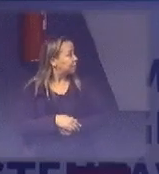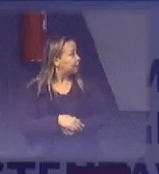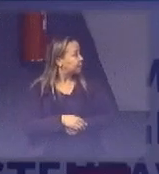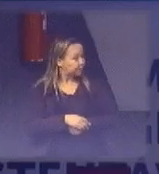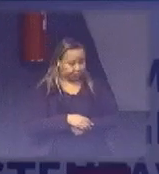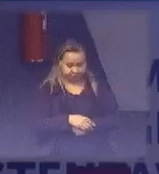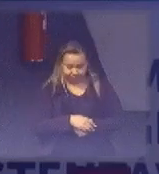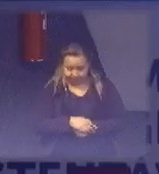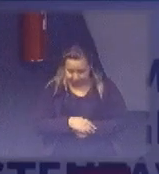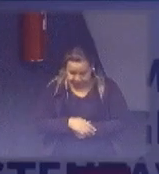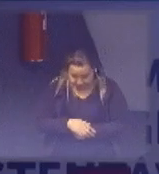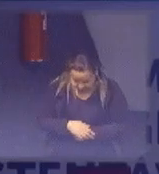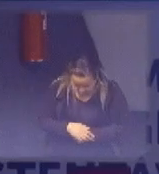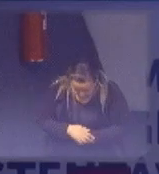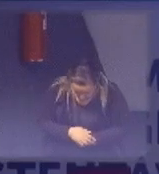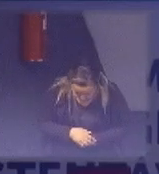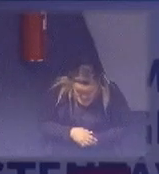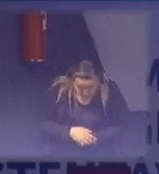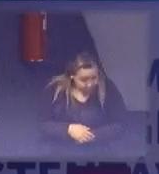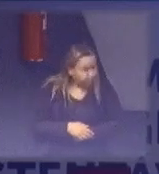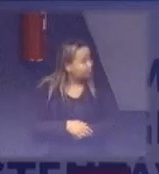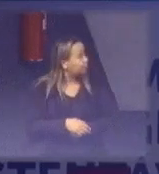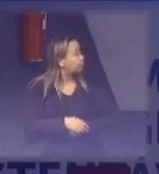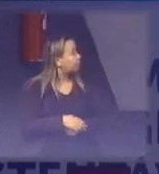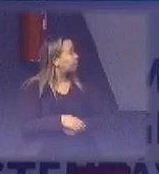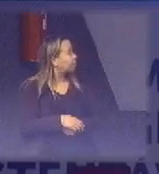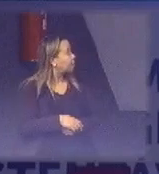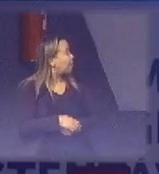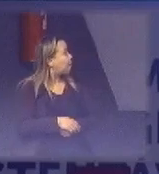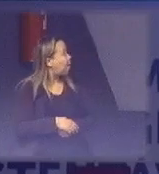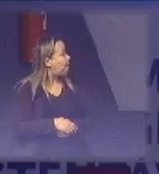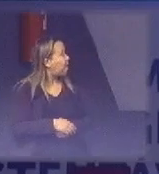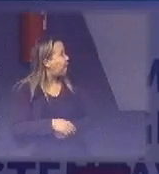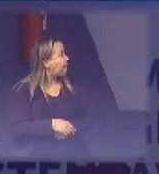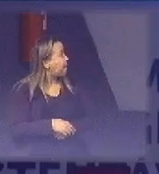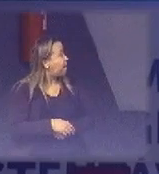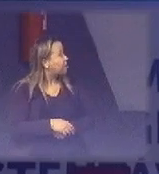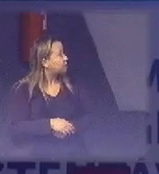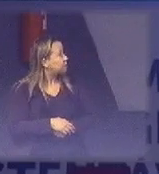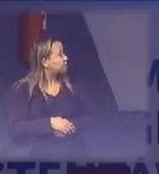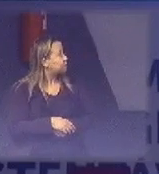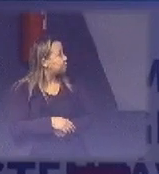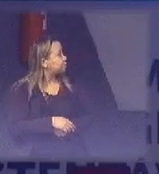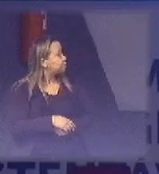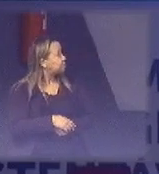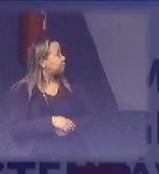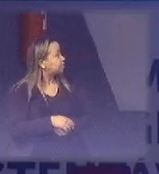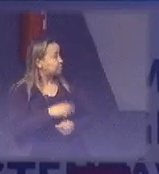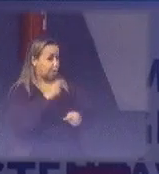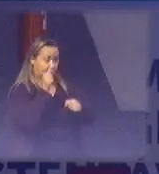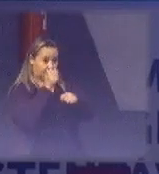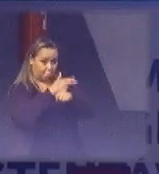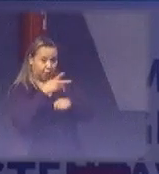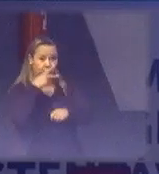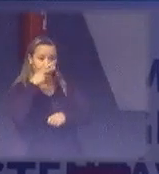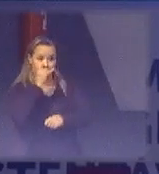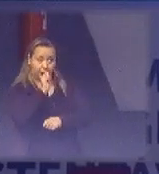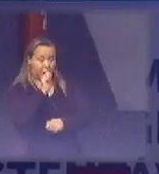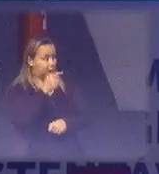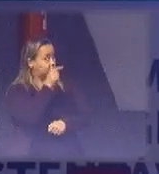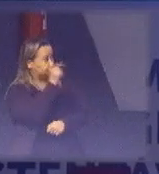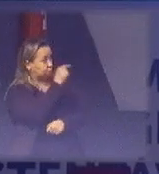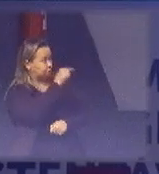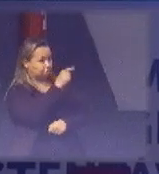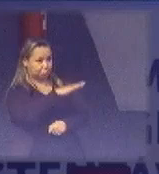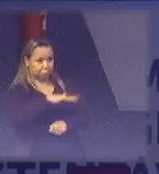pegar desde o início, com o som. É importante que tenha o som. Esse é o vídeo que o pai da Ana Vitória me mandou